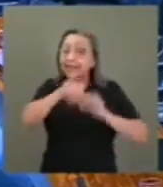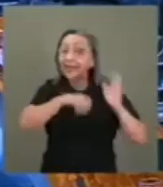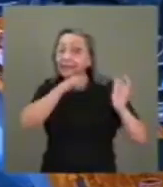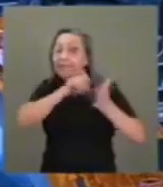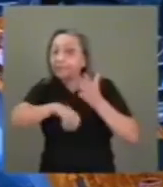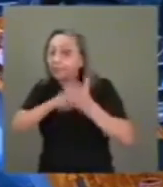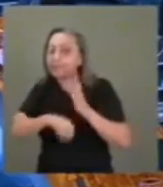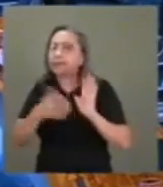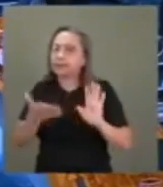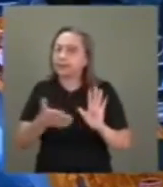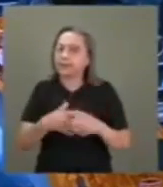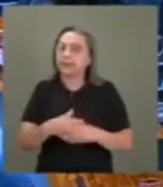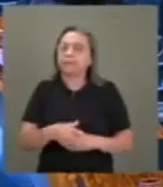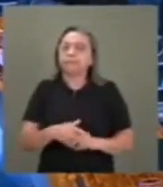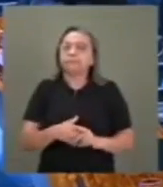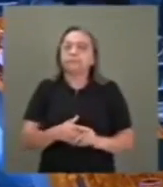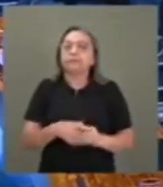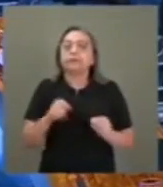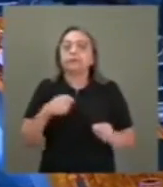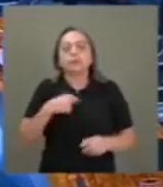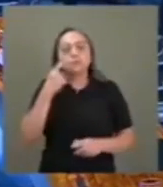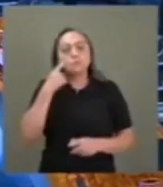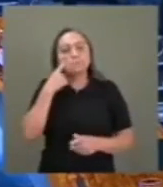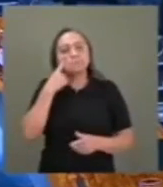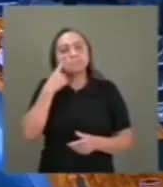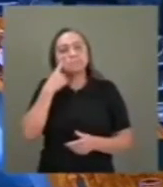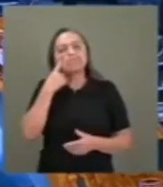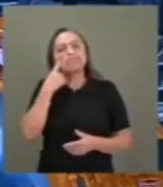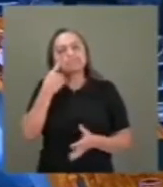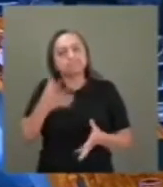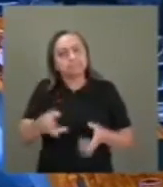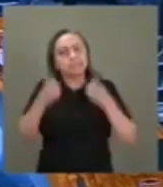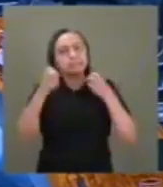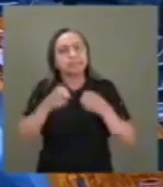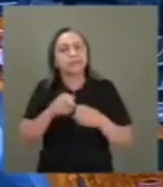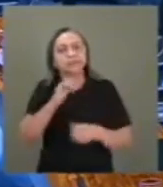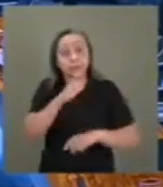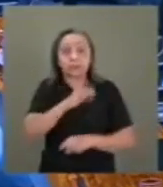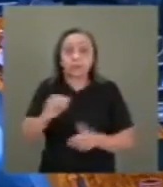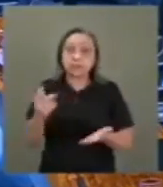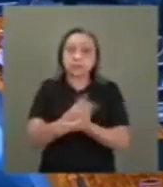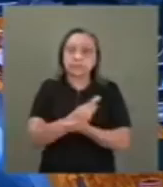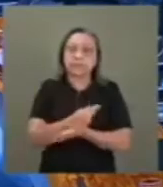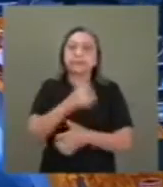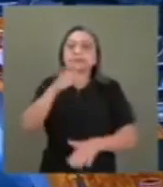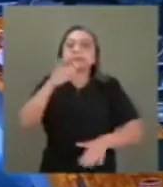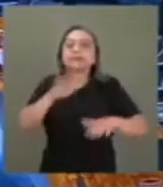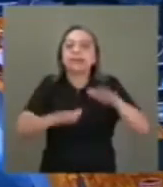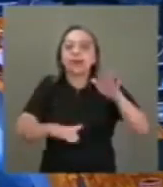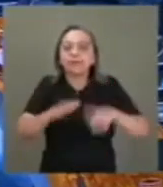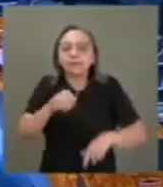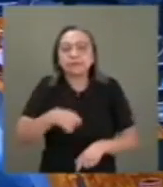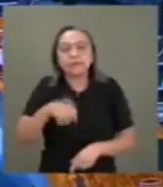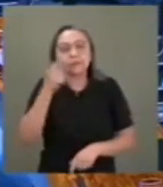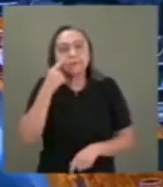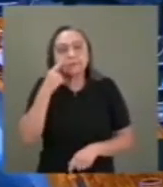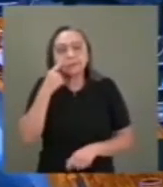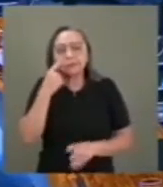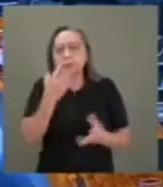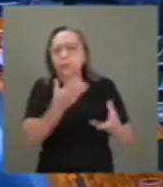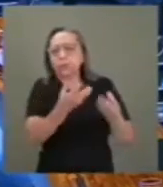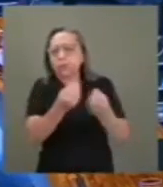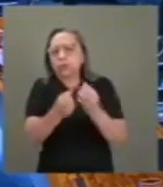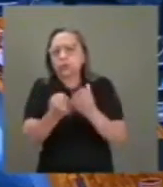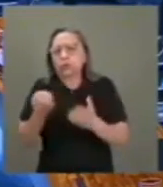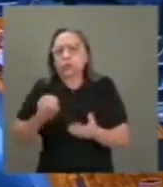tributária, pelo que me chega, lamentavelmente, virá, talvez, que eu vejo de ilumbre e com certeza,